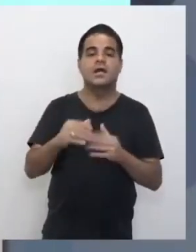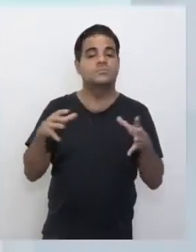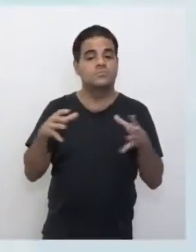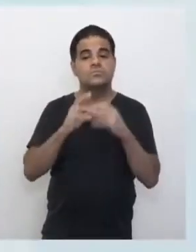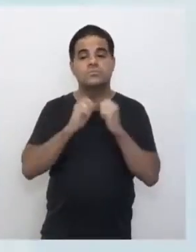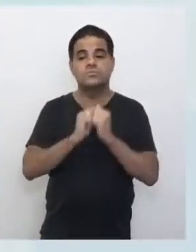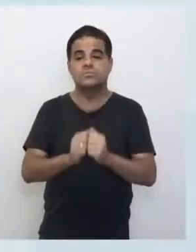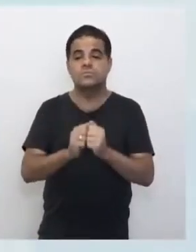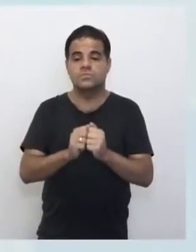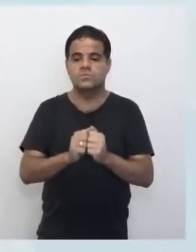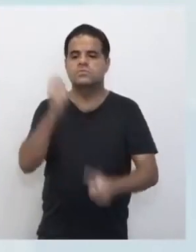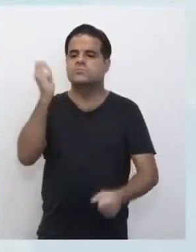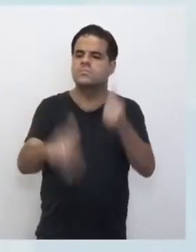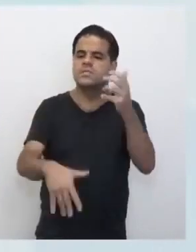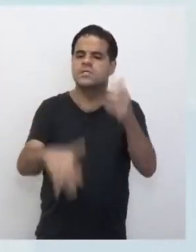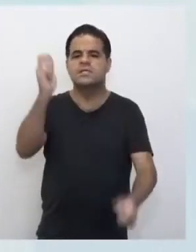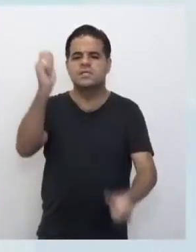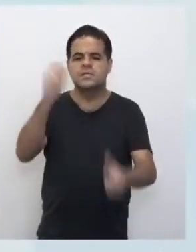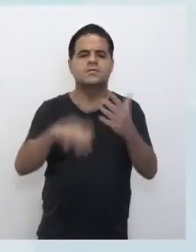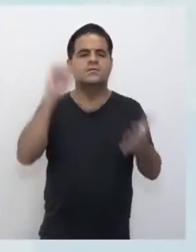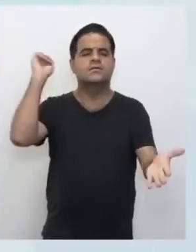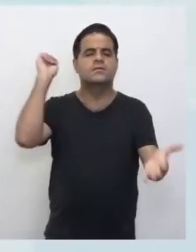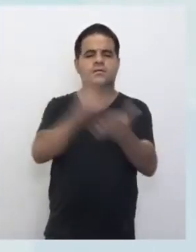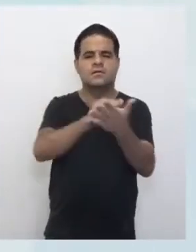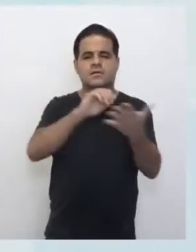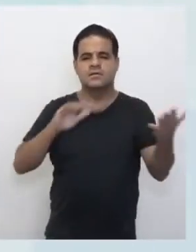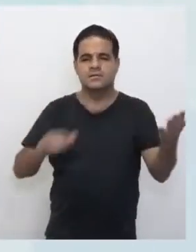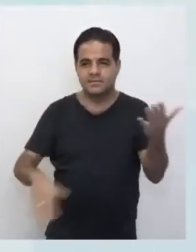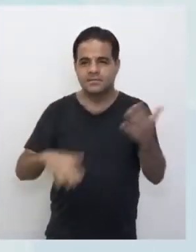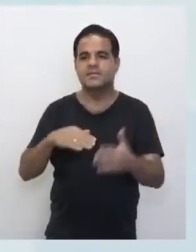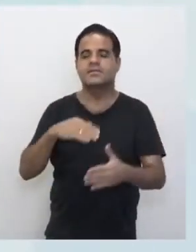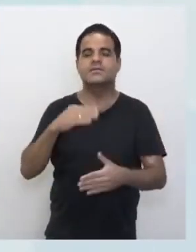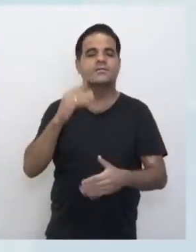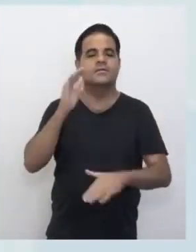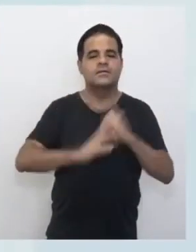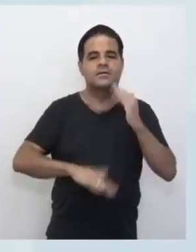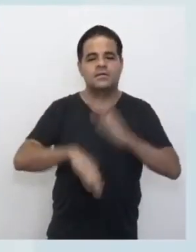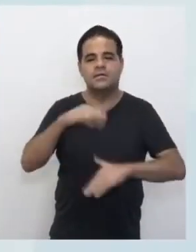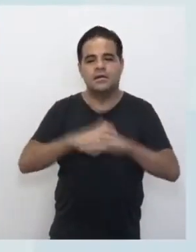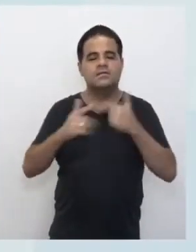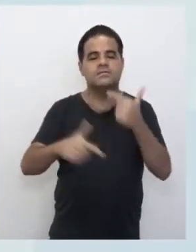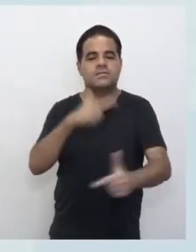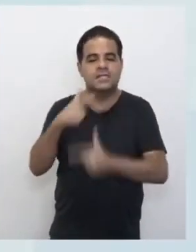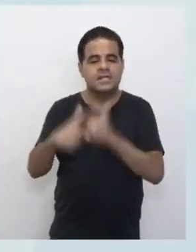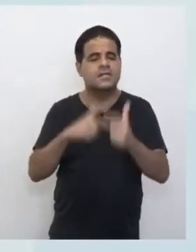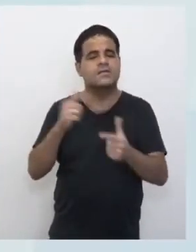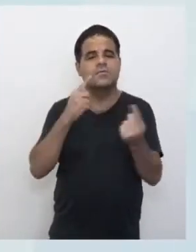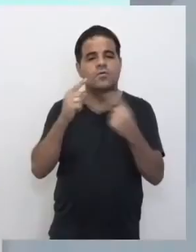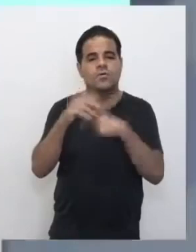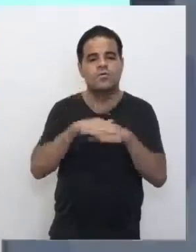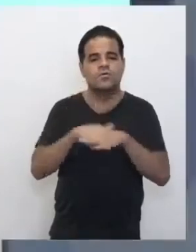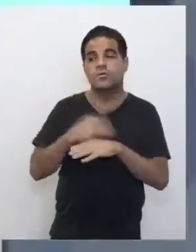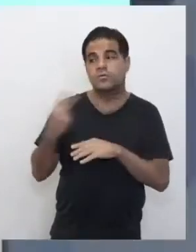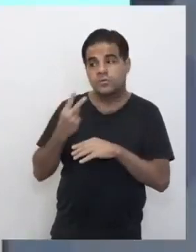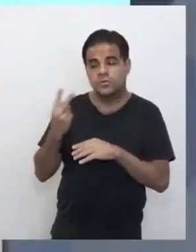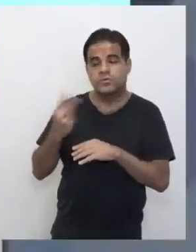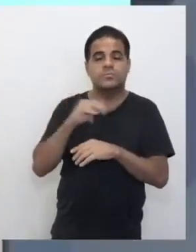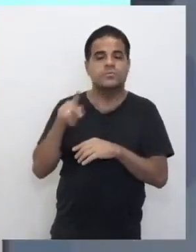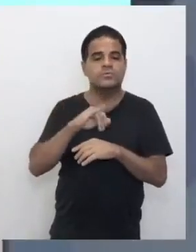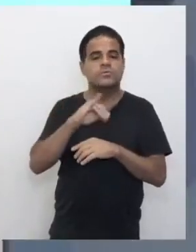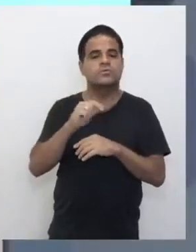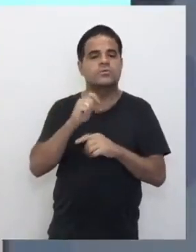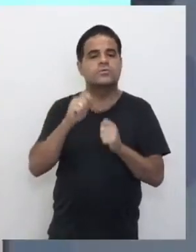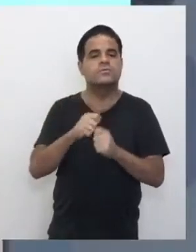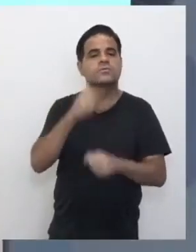com... Explicando pra vocês as tarefas, tá? Então, as tarefas, como elas são bem recentes, eu estava conversando aqui com o João pra gente também, né,